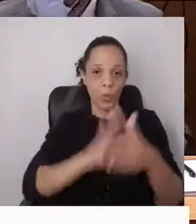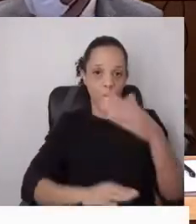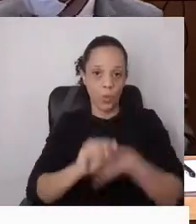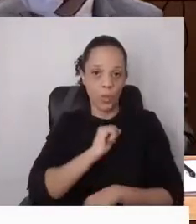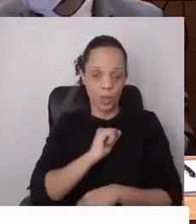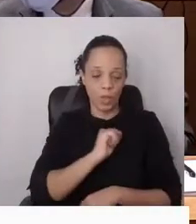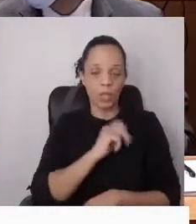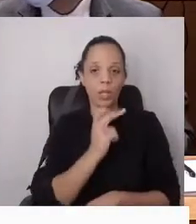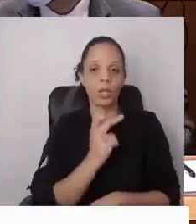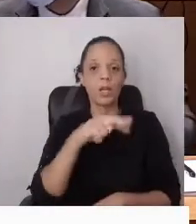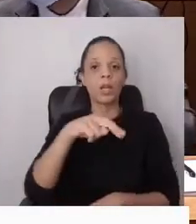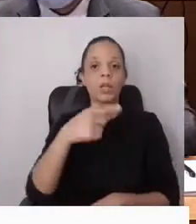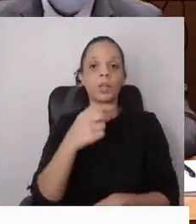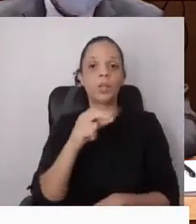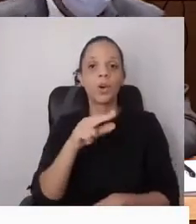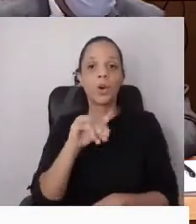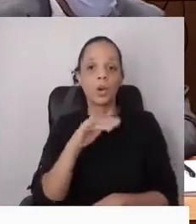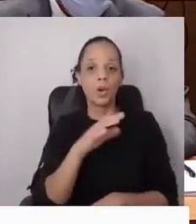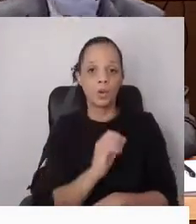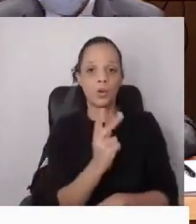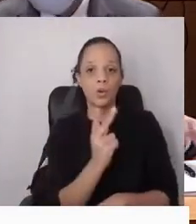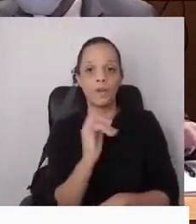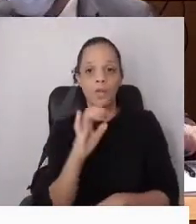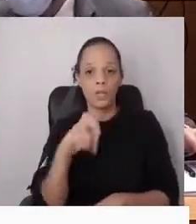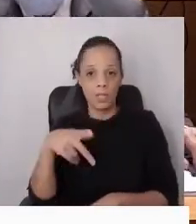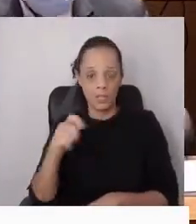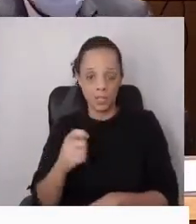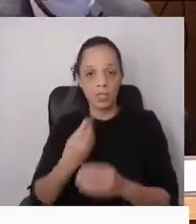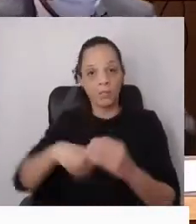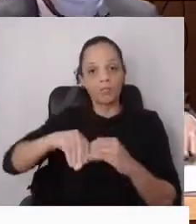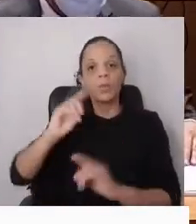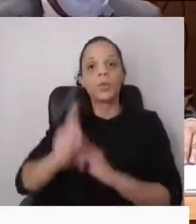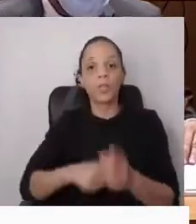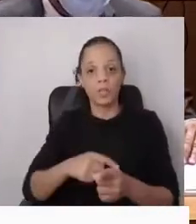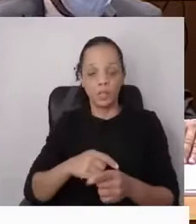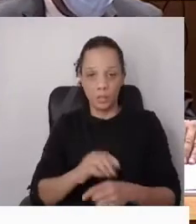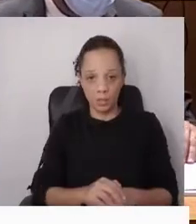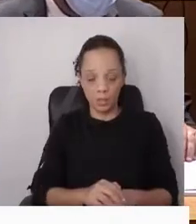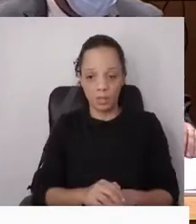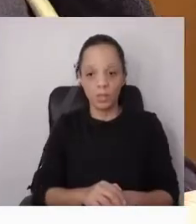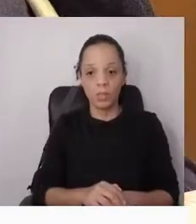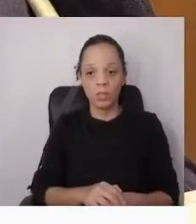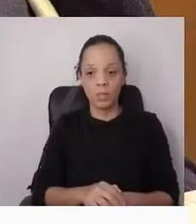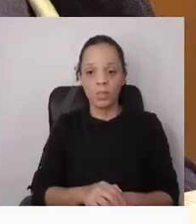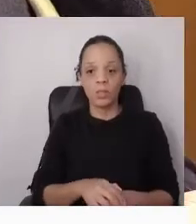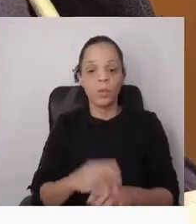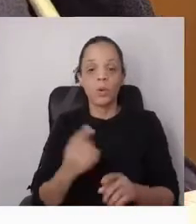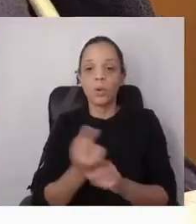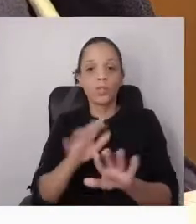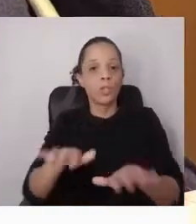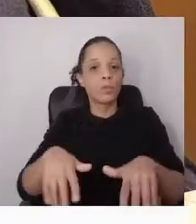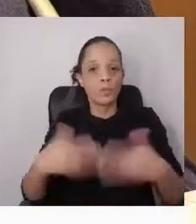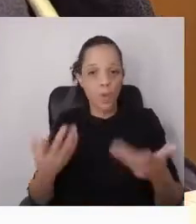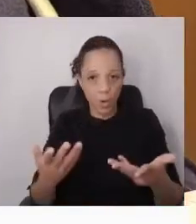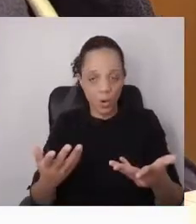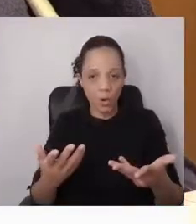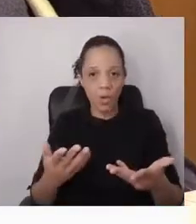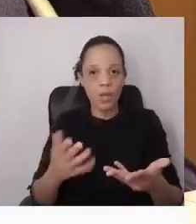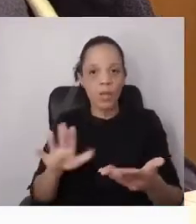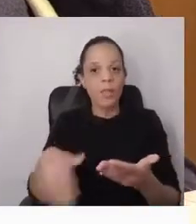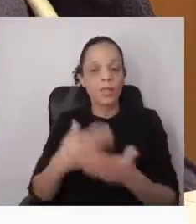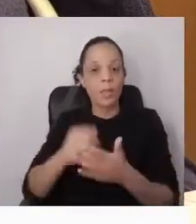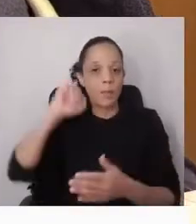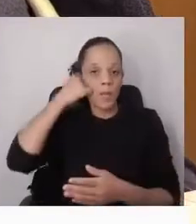Vicente, que de facto não há nada pior para impedir a marcha, seja do que for, do que pôr a carroça à frente dos voos. E,